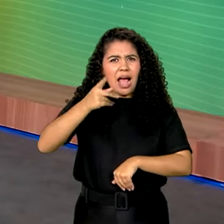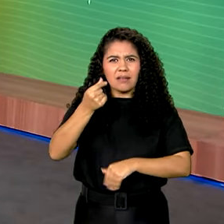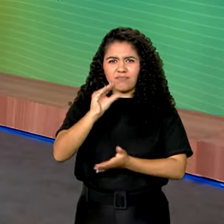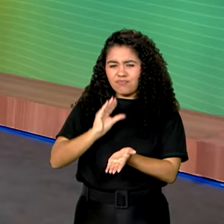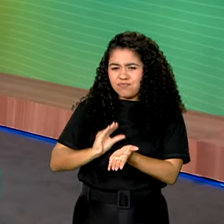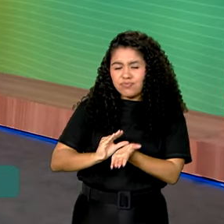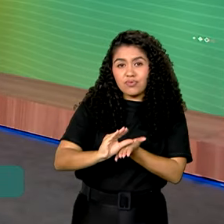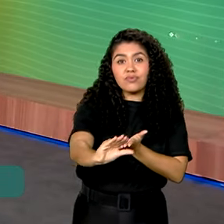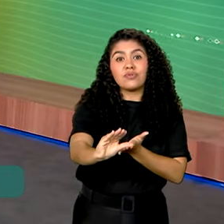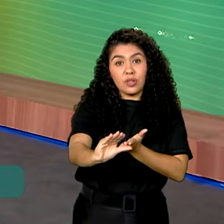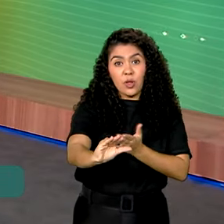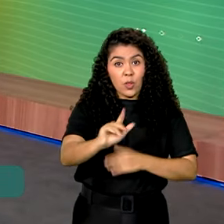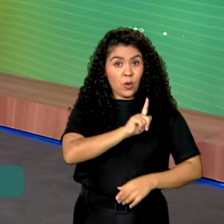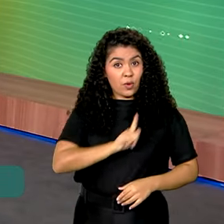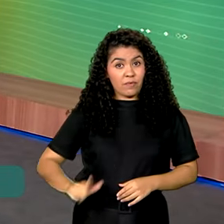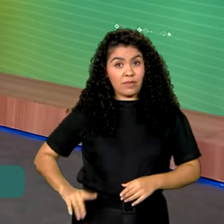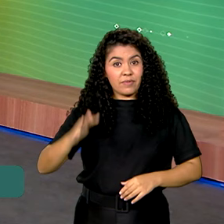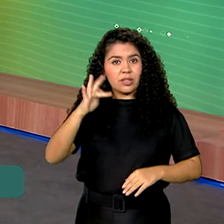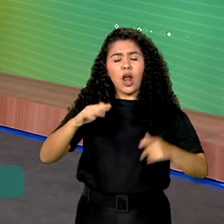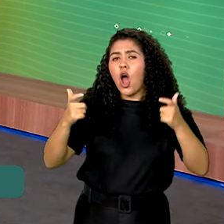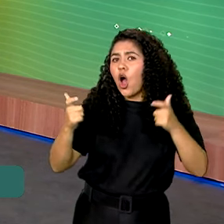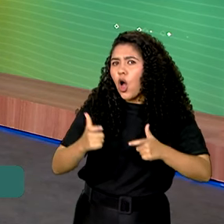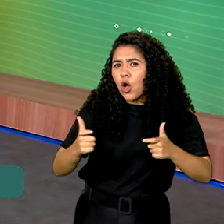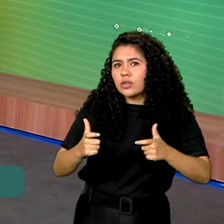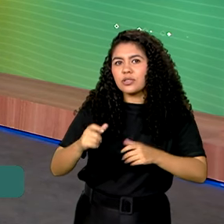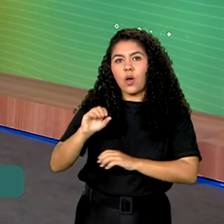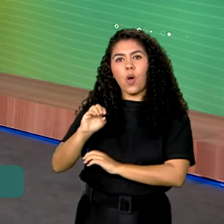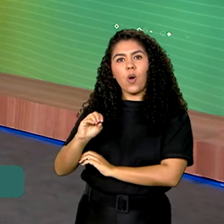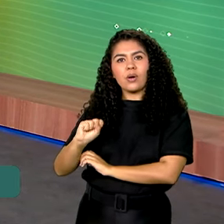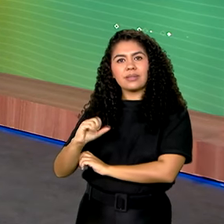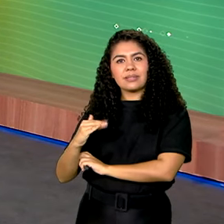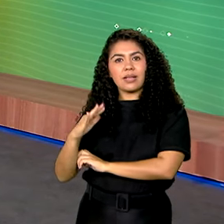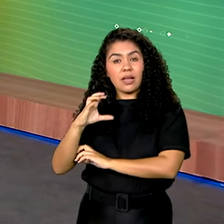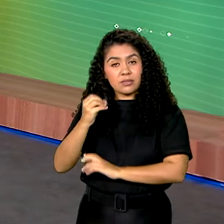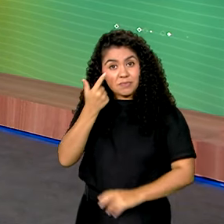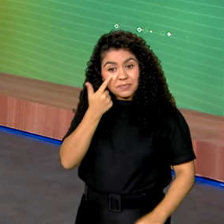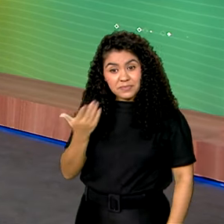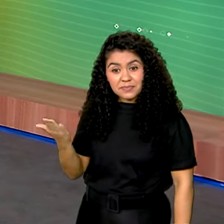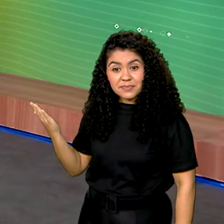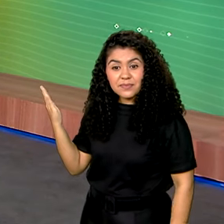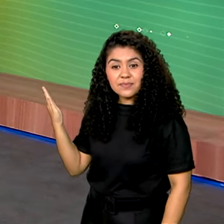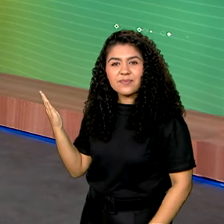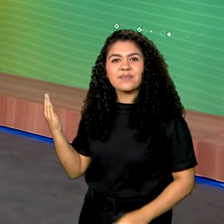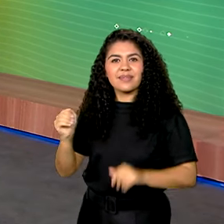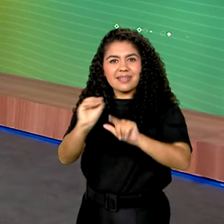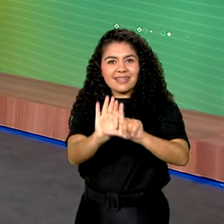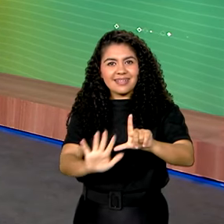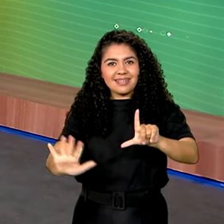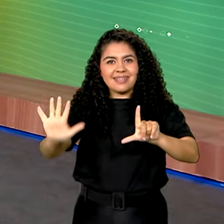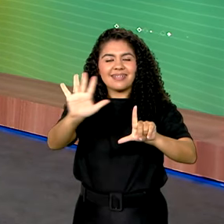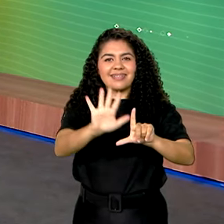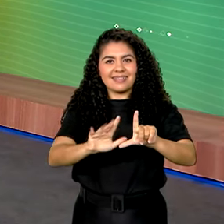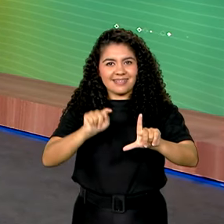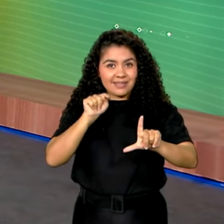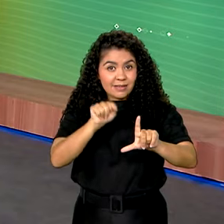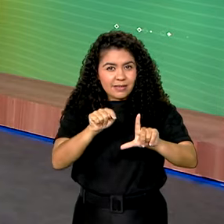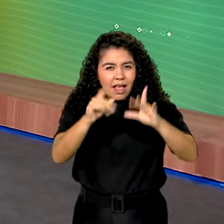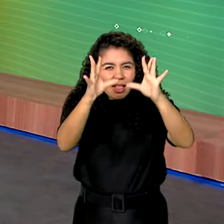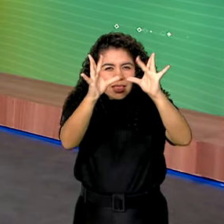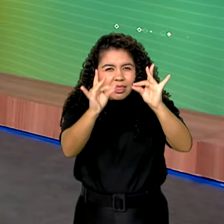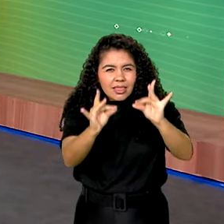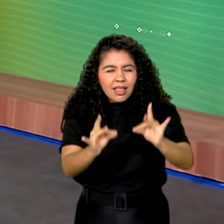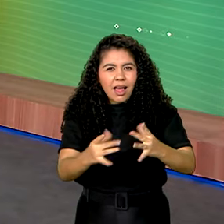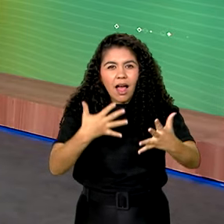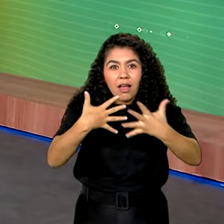governo federal em Osasco. Vamos conhecer algumas dessas iniciativas navegando na plataforma Comunica.br, que mostra com